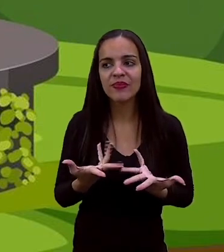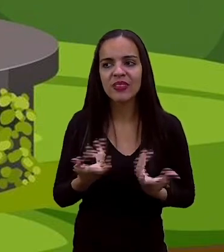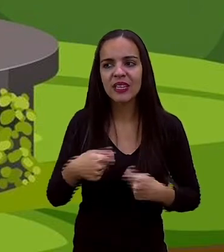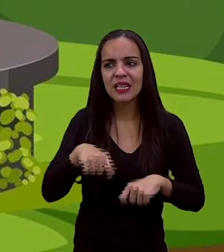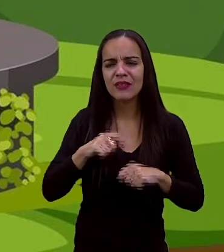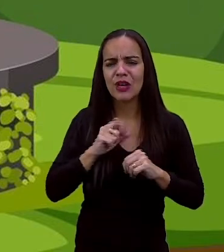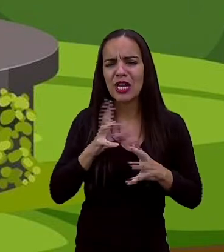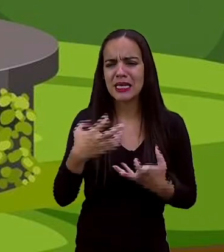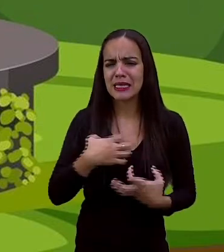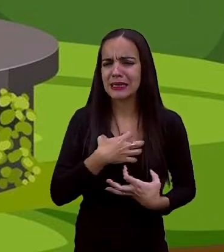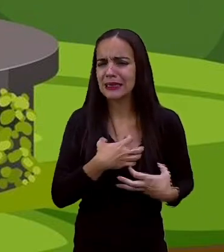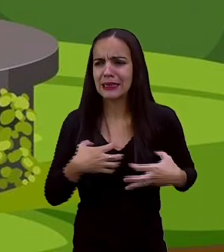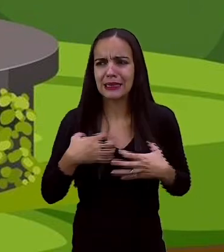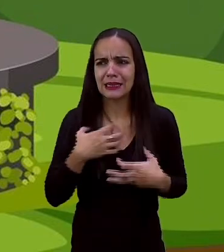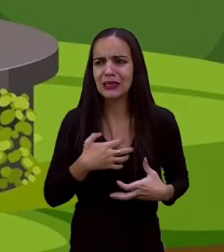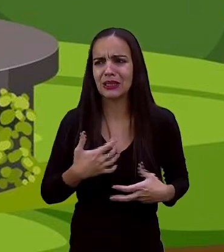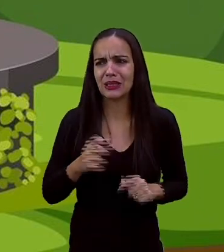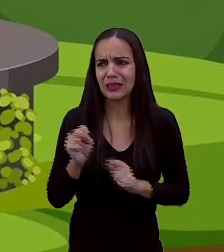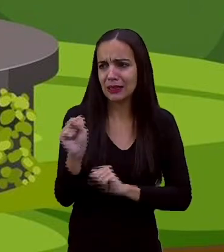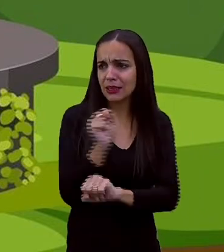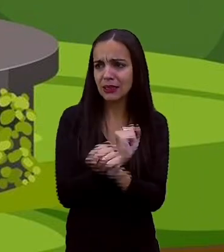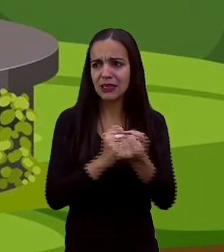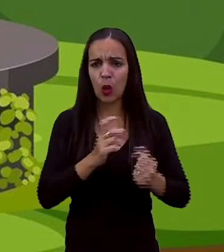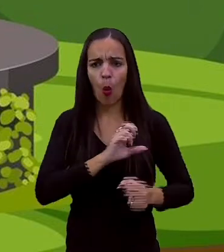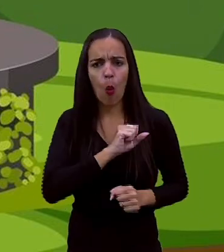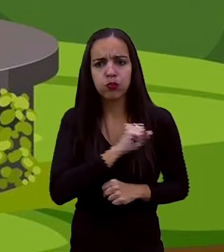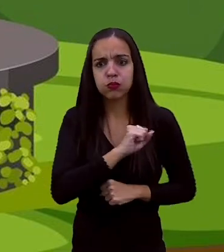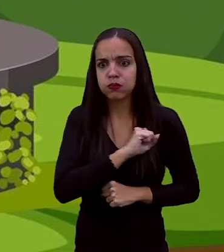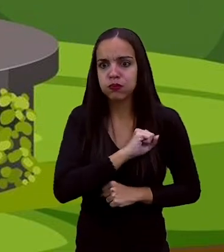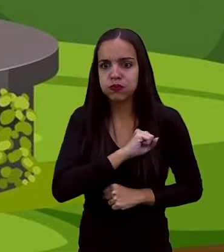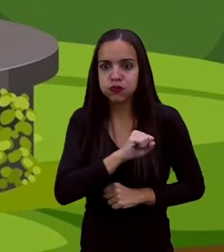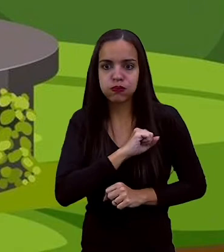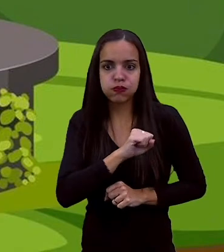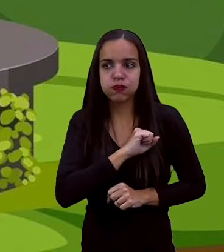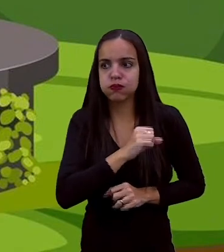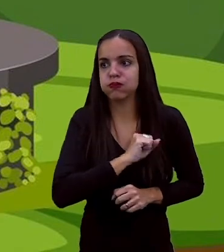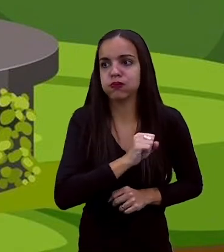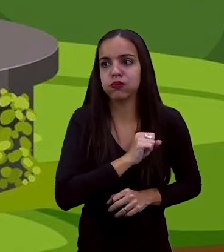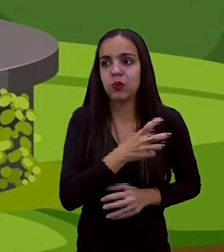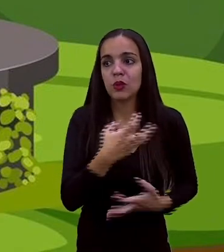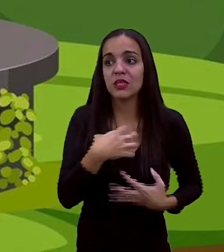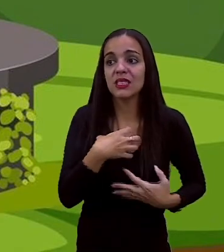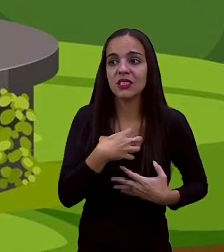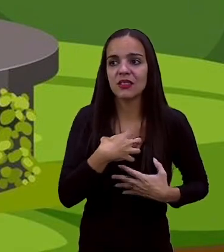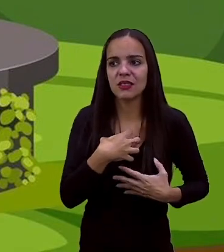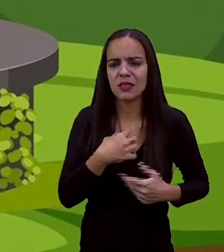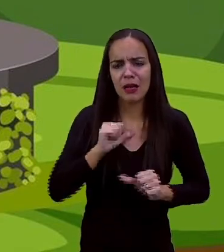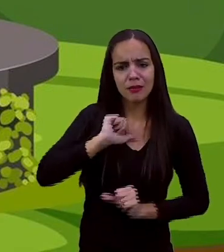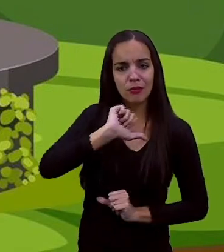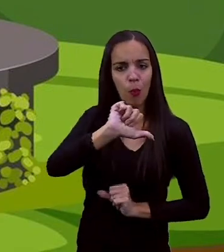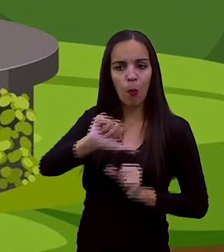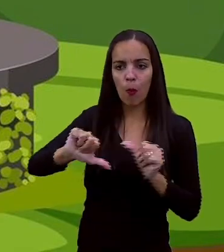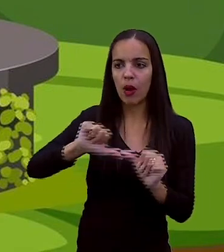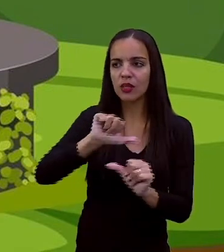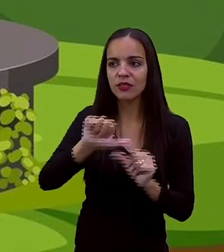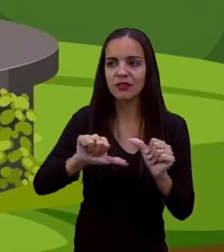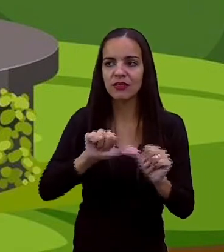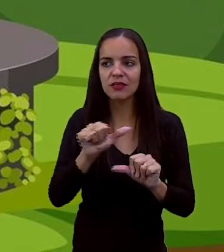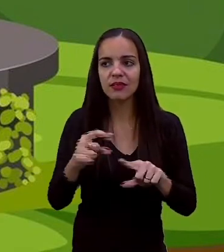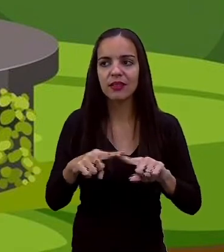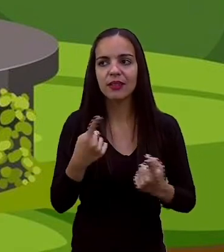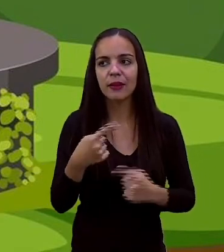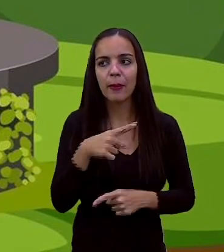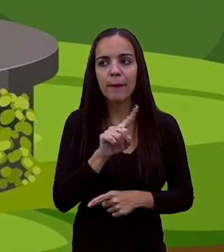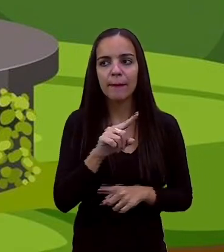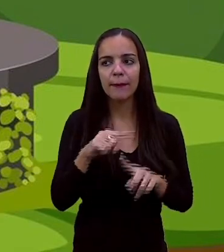Docemente agressivo. Sozinho no meio dos outros. De coração batendo fundo. Espaçado. Sentindo o mundo se transformar. A vida